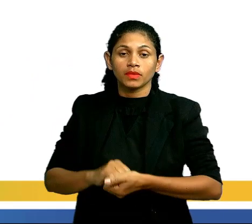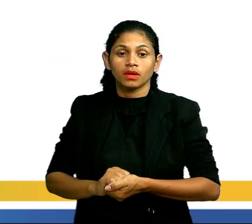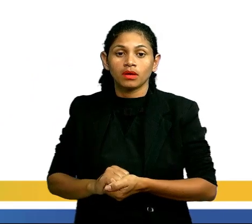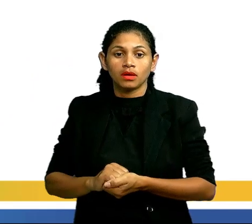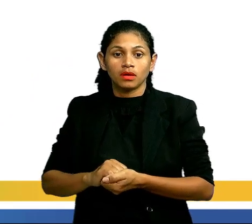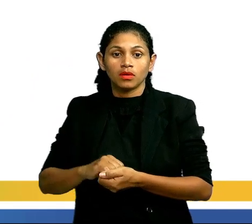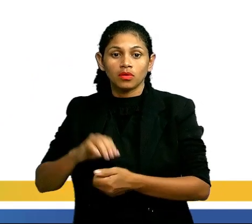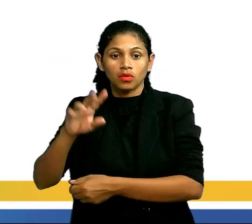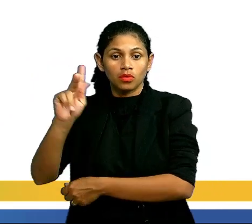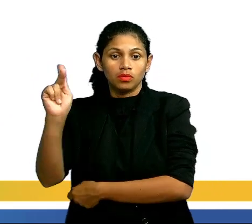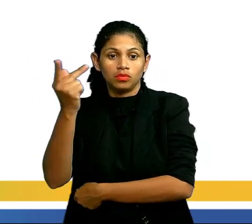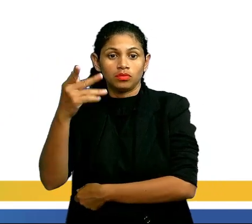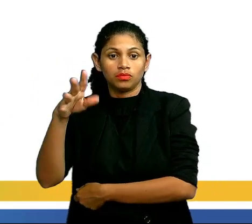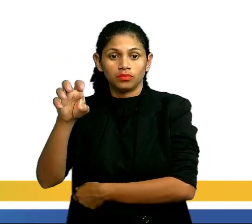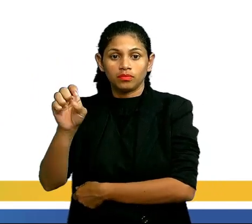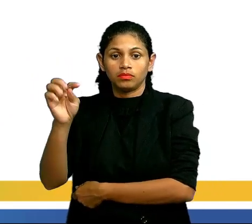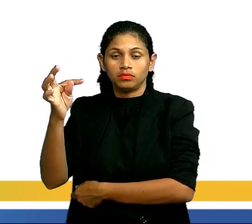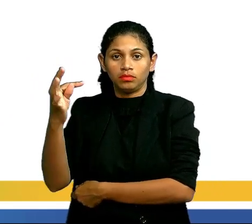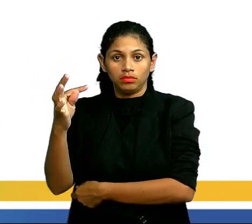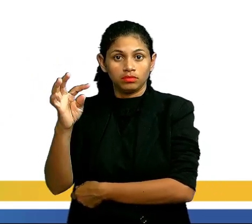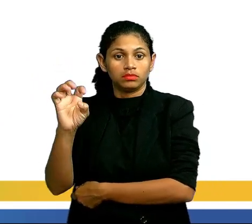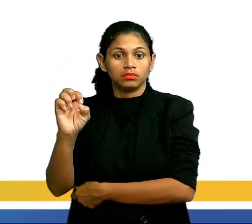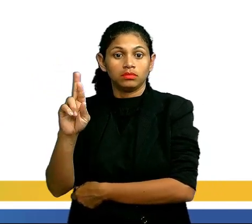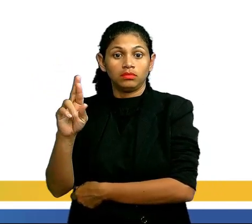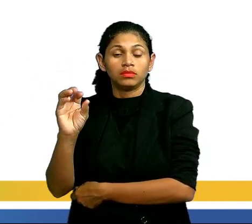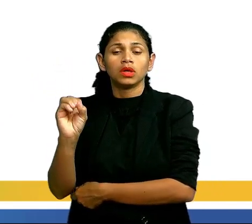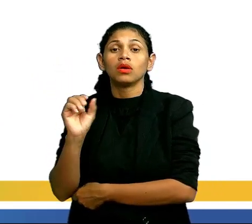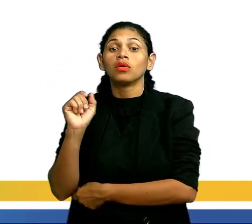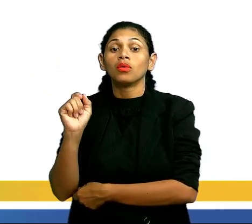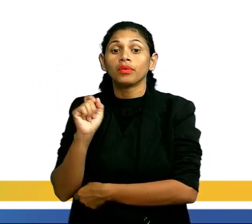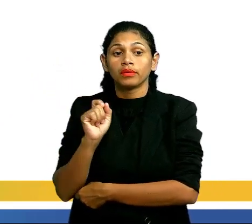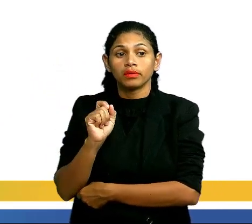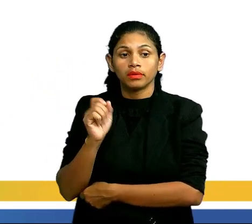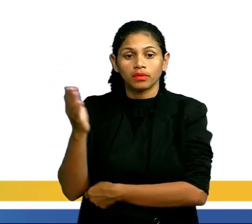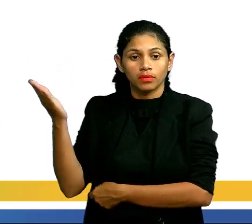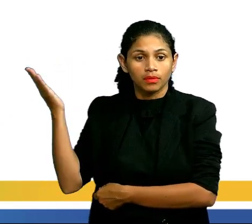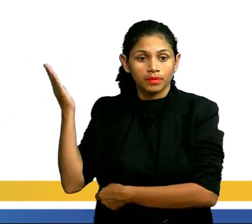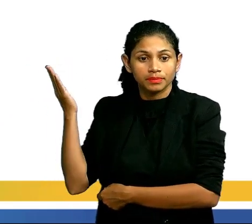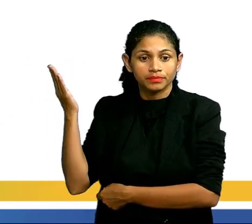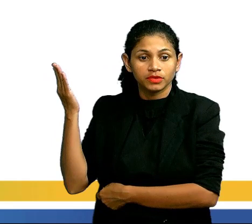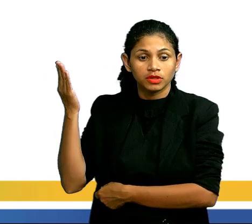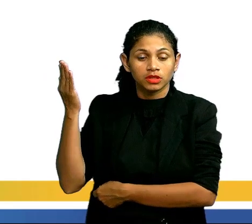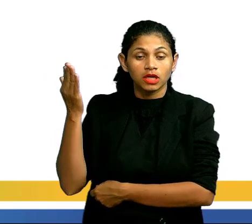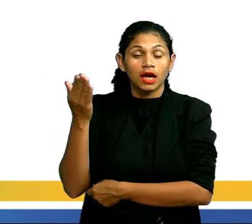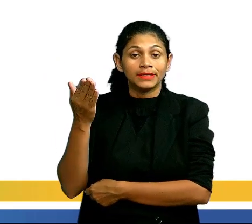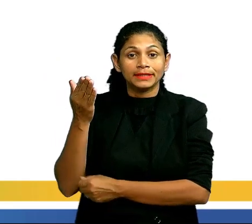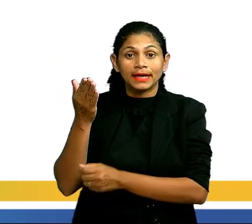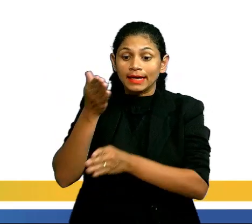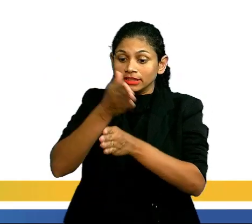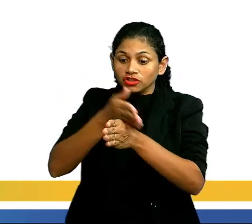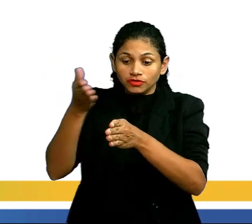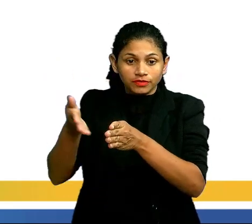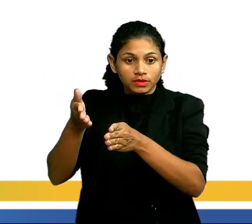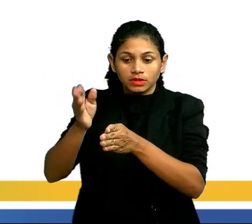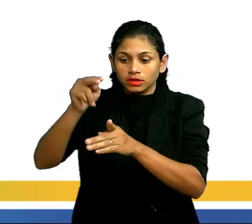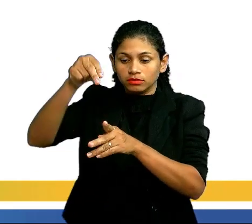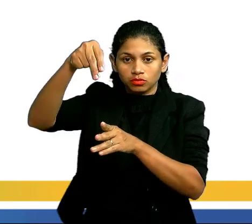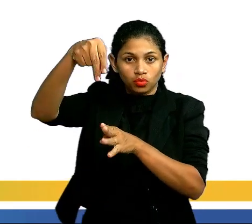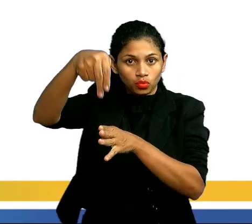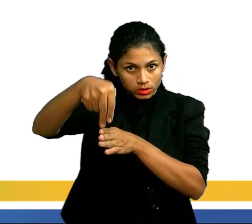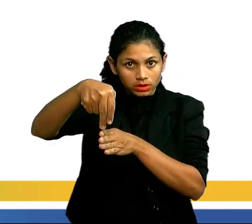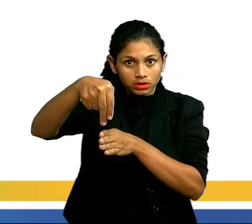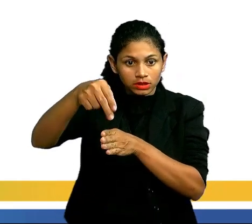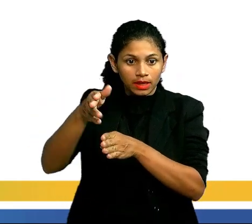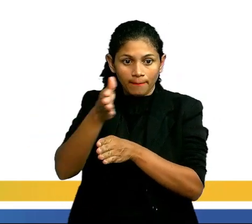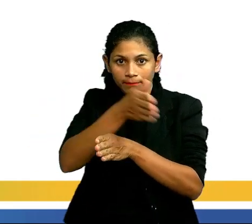tipo hétero, olha o que acontece. O nitrogênio agora está dentro da cadeia, ele está dividindo os átomos de carbono. Então, ele é classificado